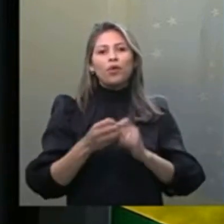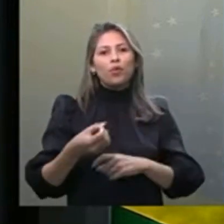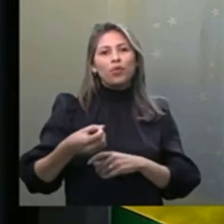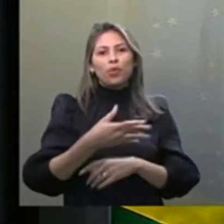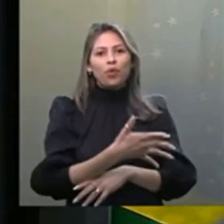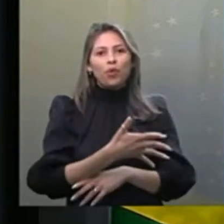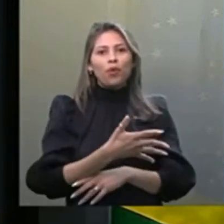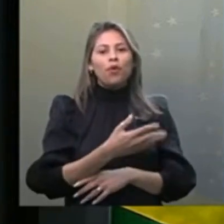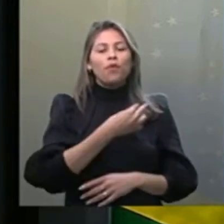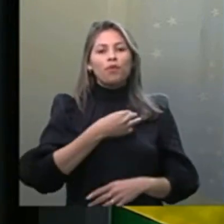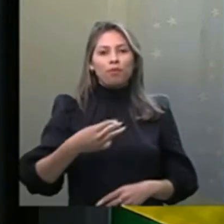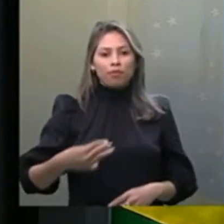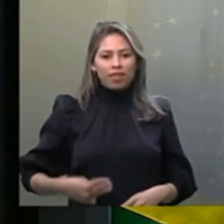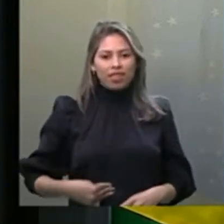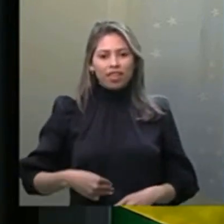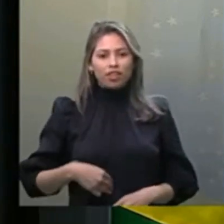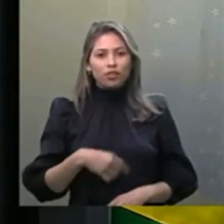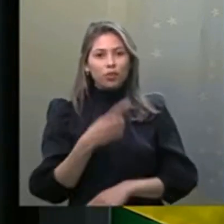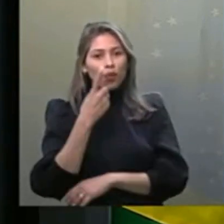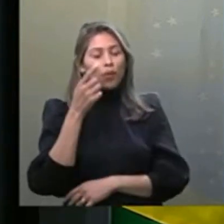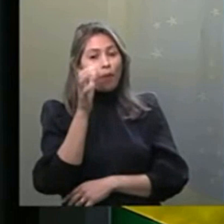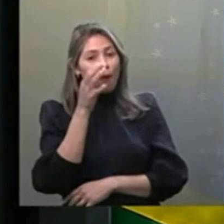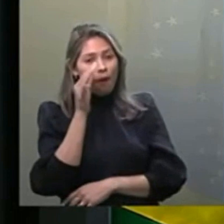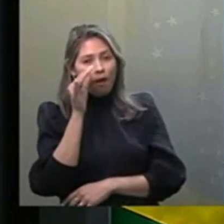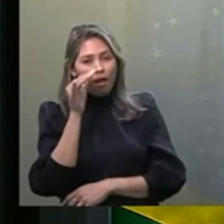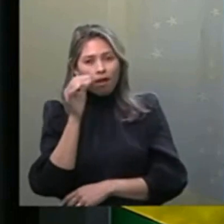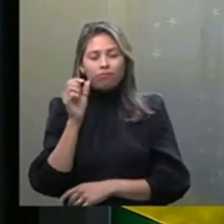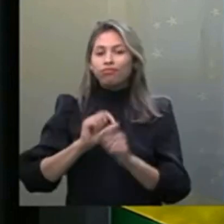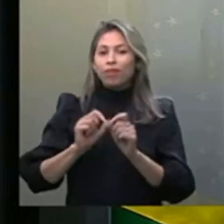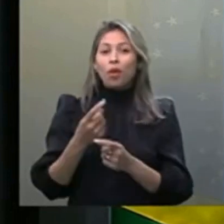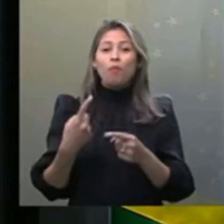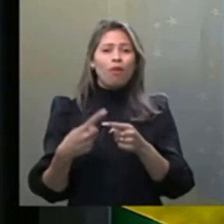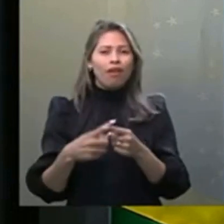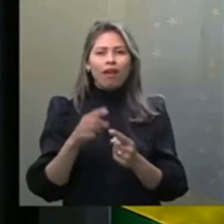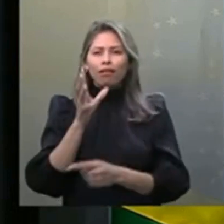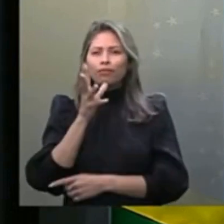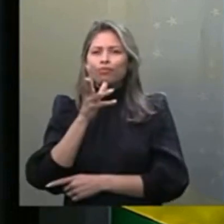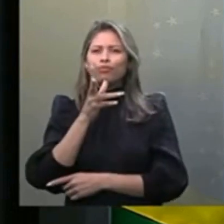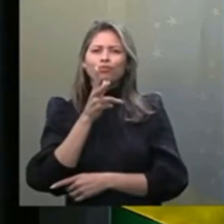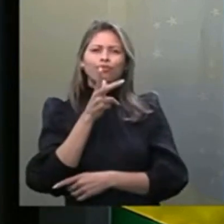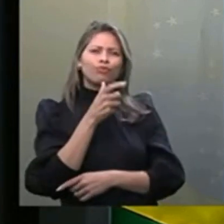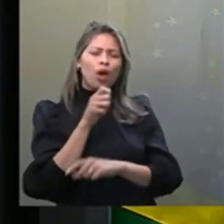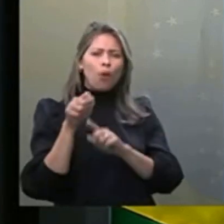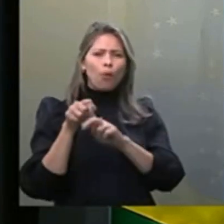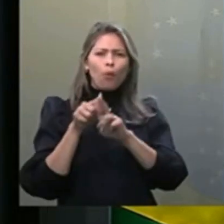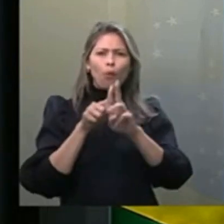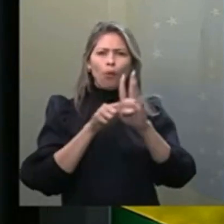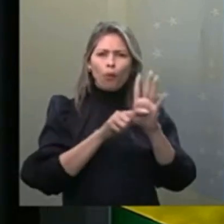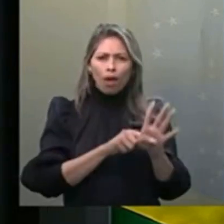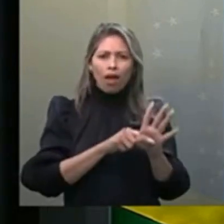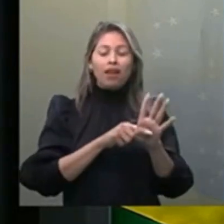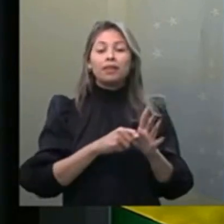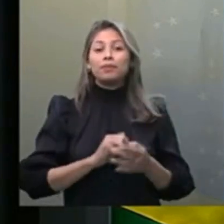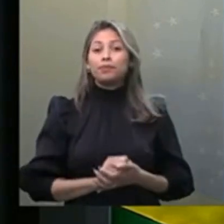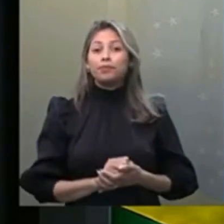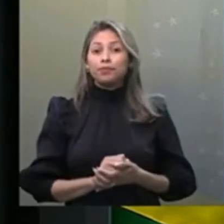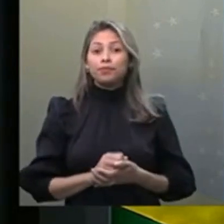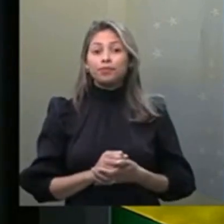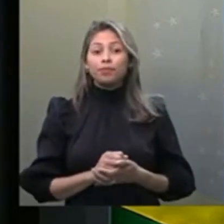curiosidade e entender por que essa demora toda de quatro meses e eu acho que isso acabou